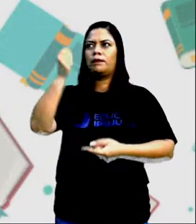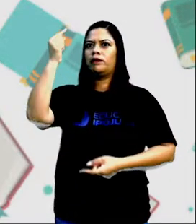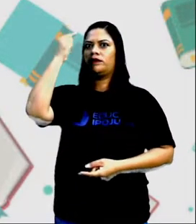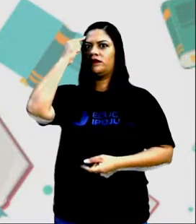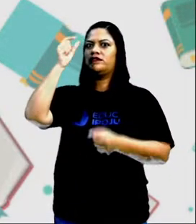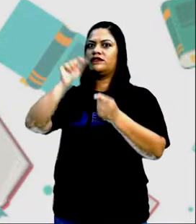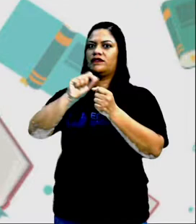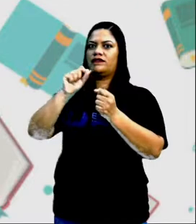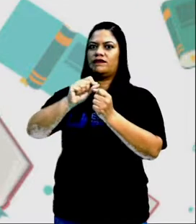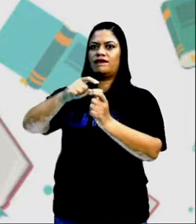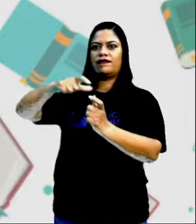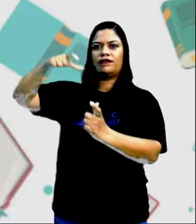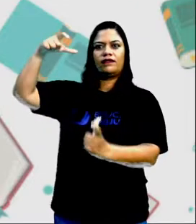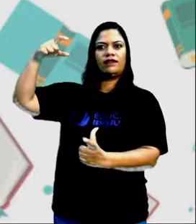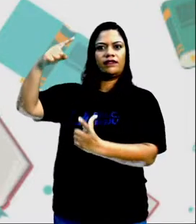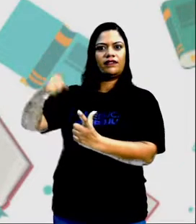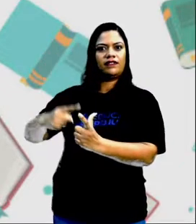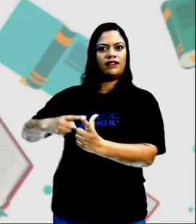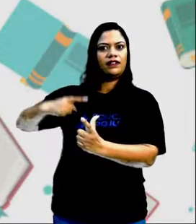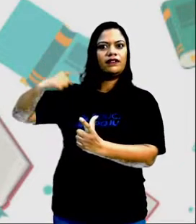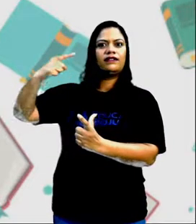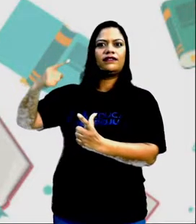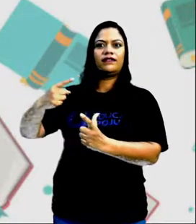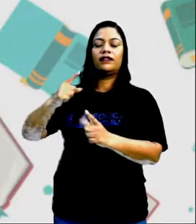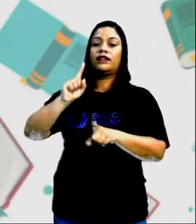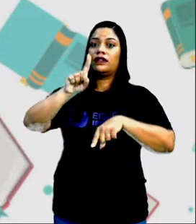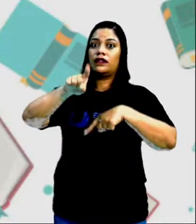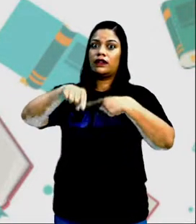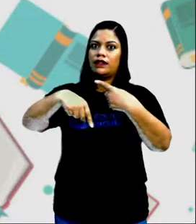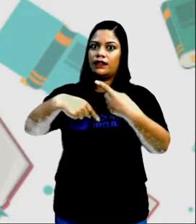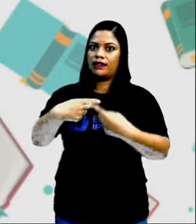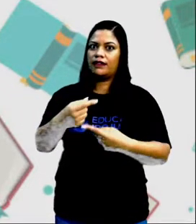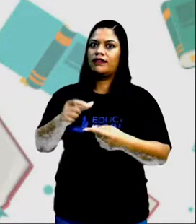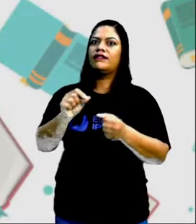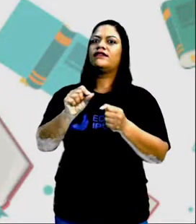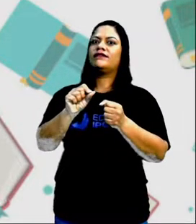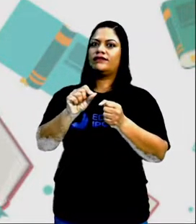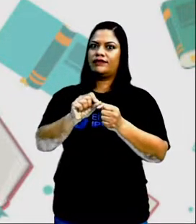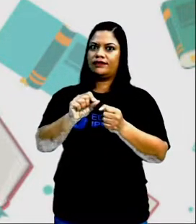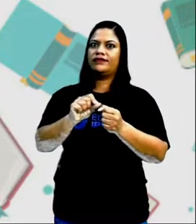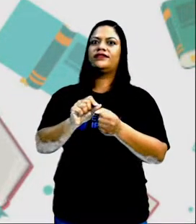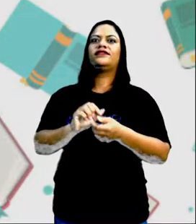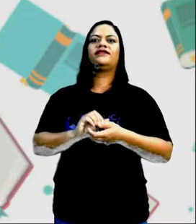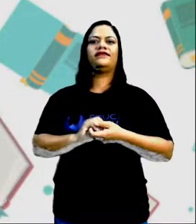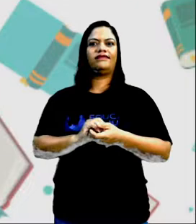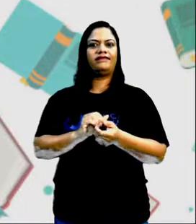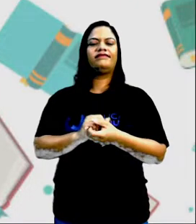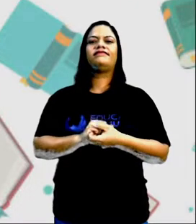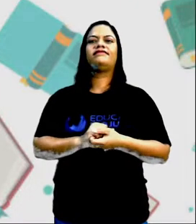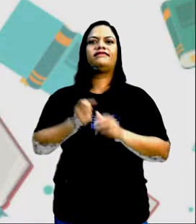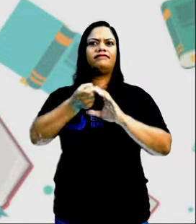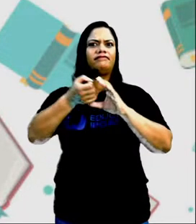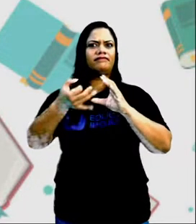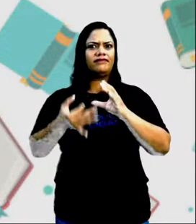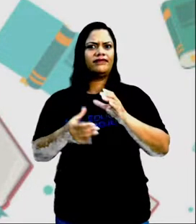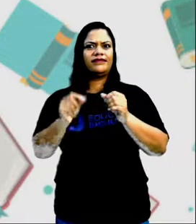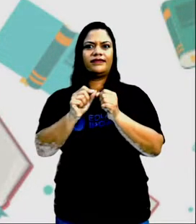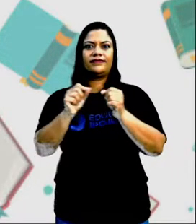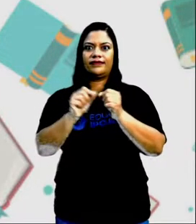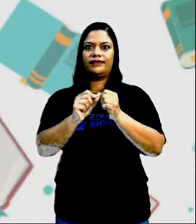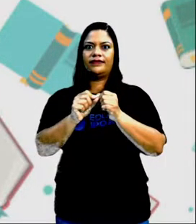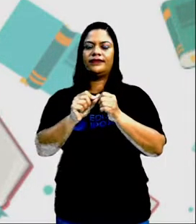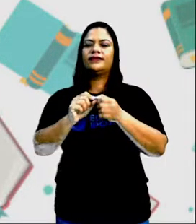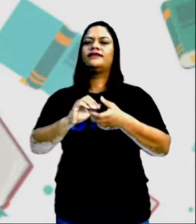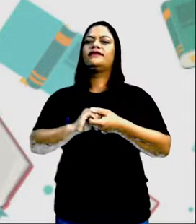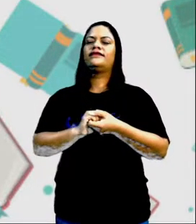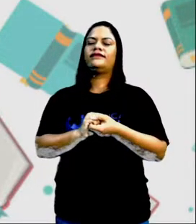Depois meteu-se um eixo, abriu-lhes cavidades para